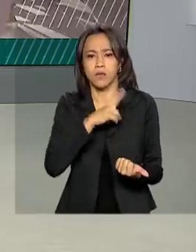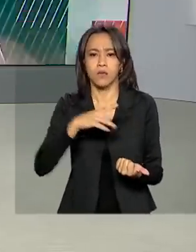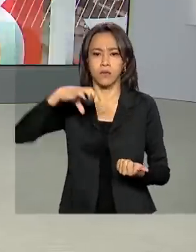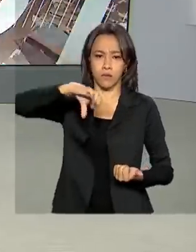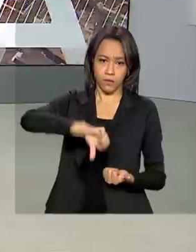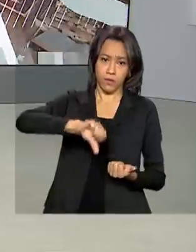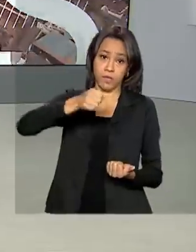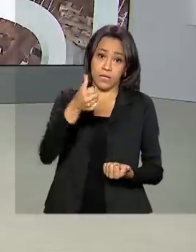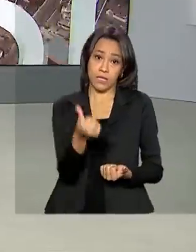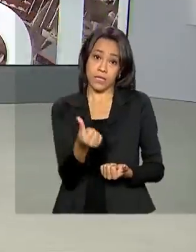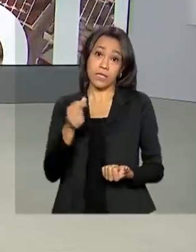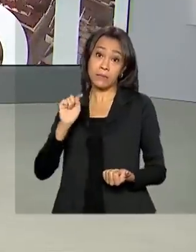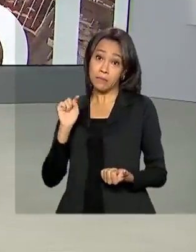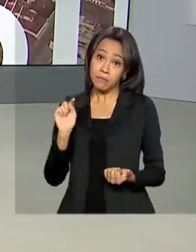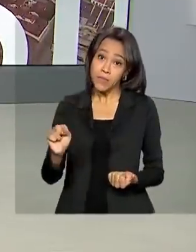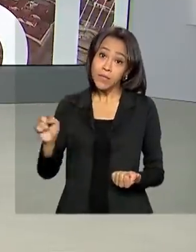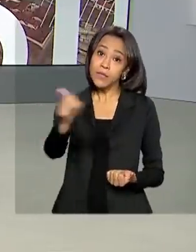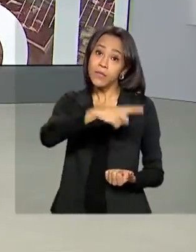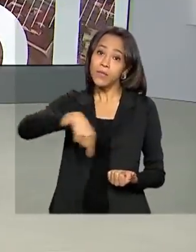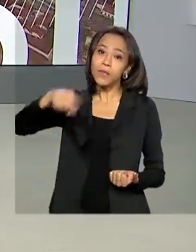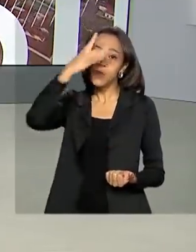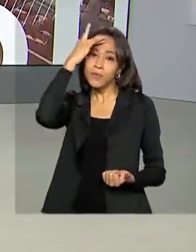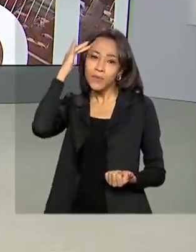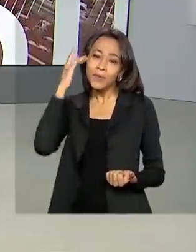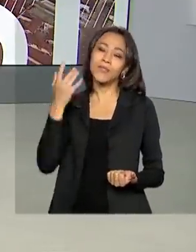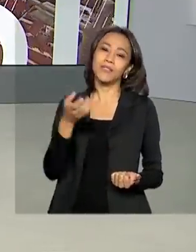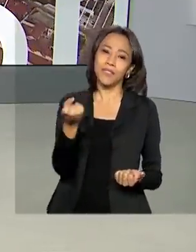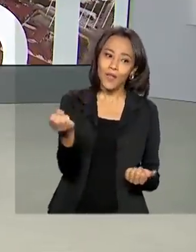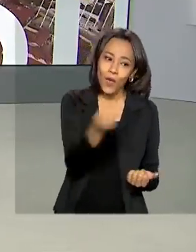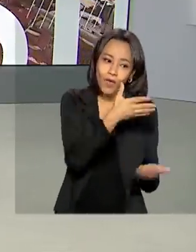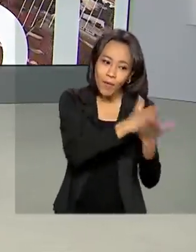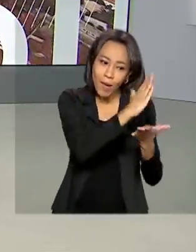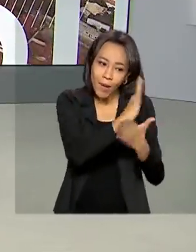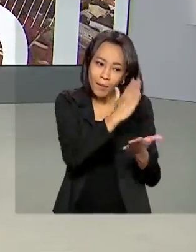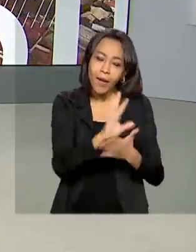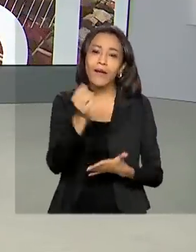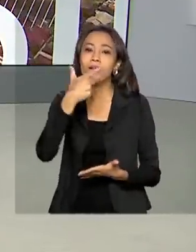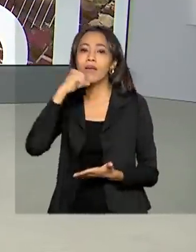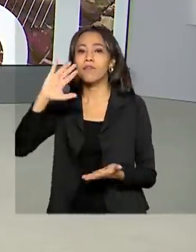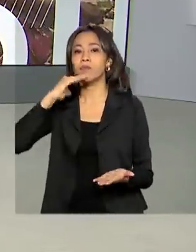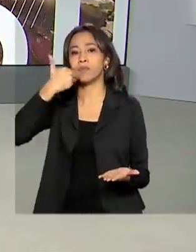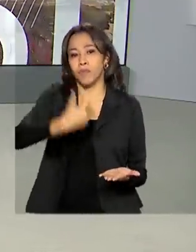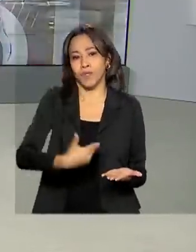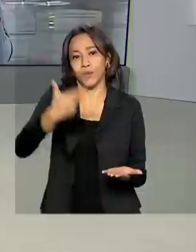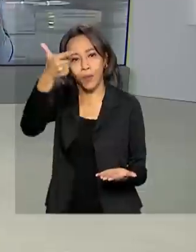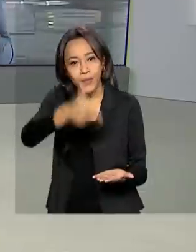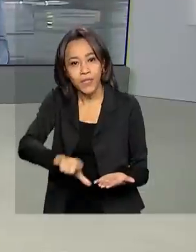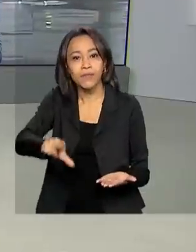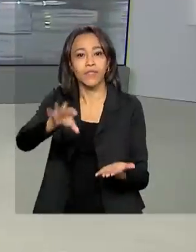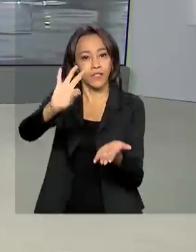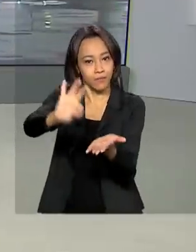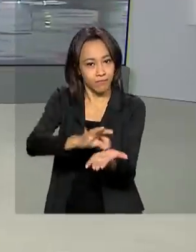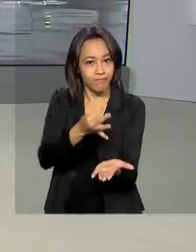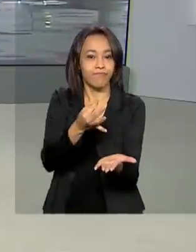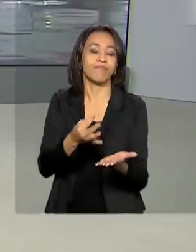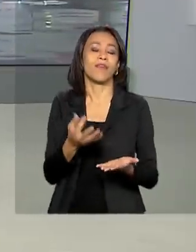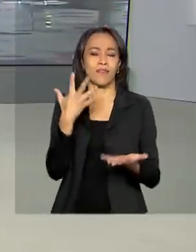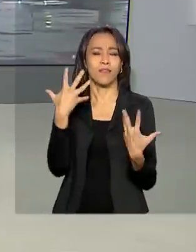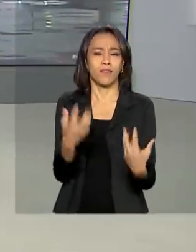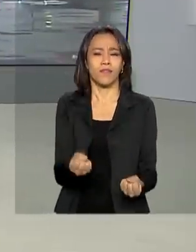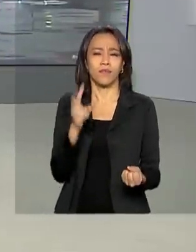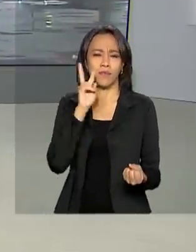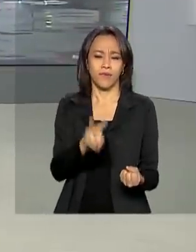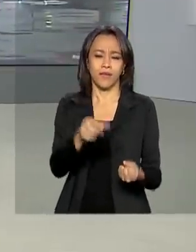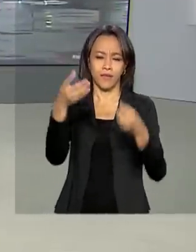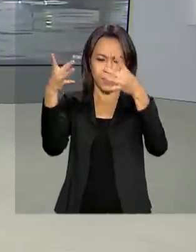96 mil beneficiados, entre novos aprovados e quem entrou com recurso. Vamos saber os detalhes, então, ao vivo com Selma Dias. Ela